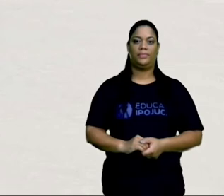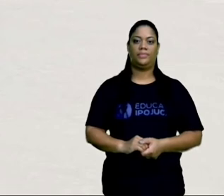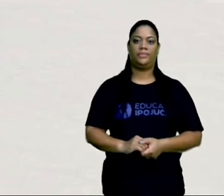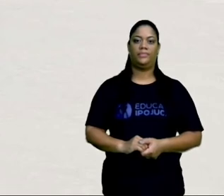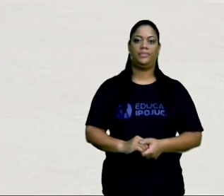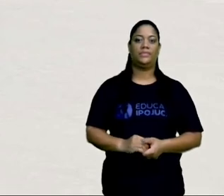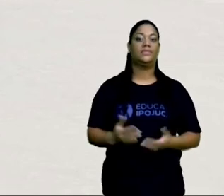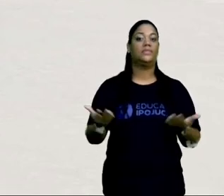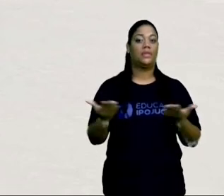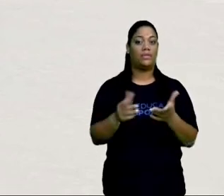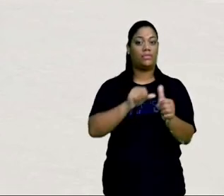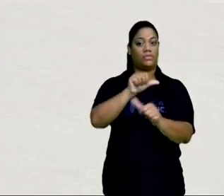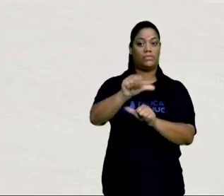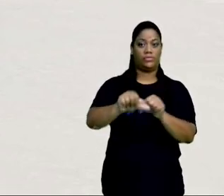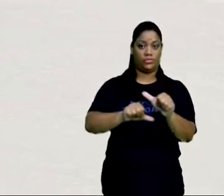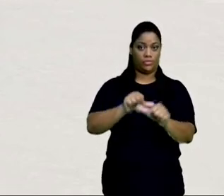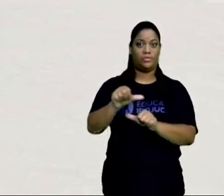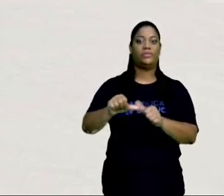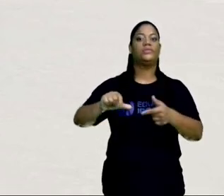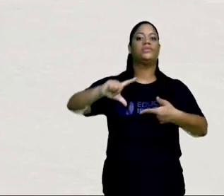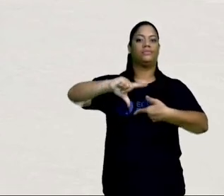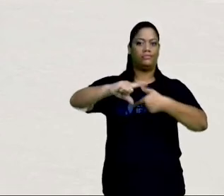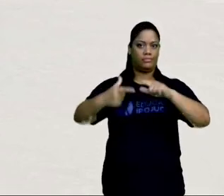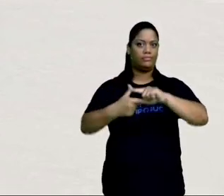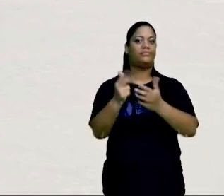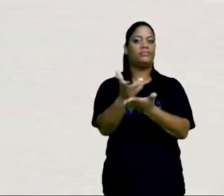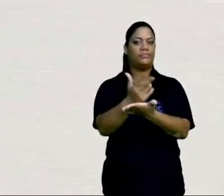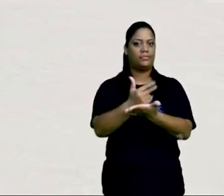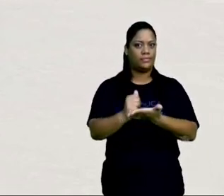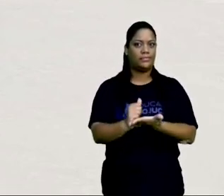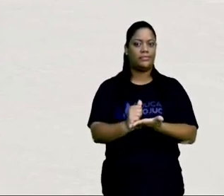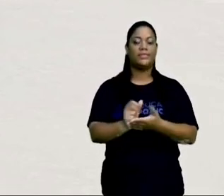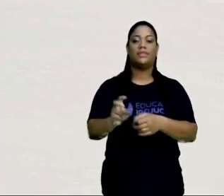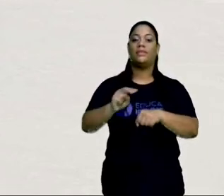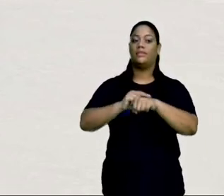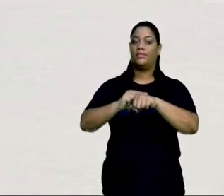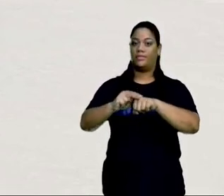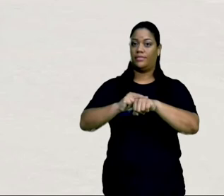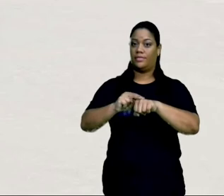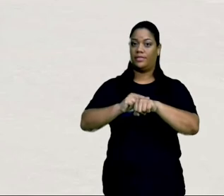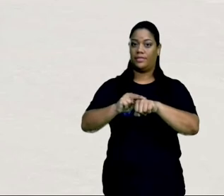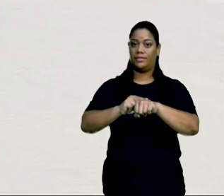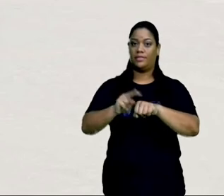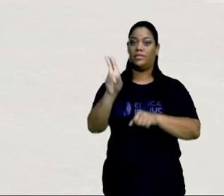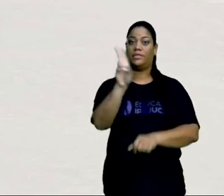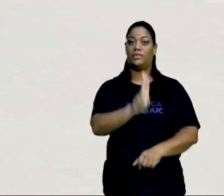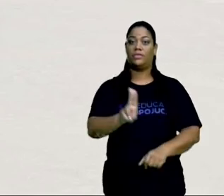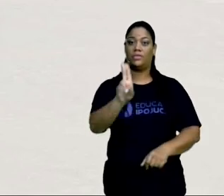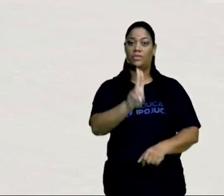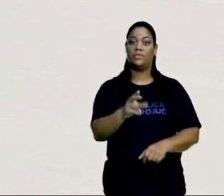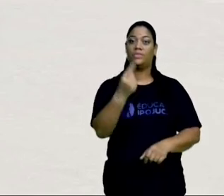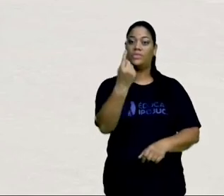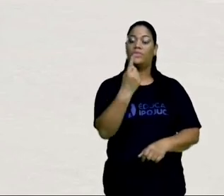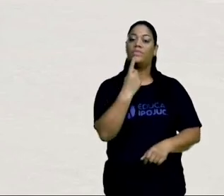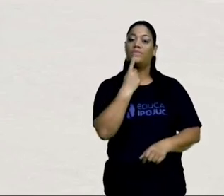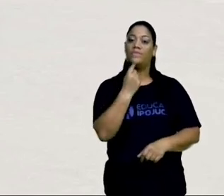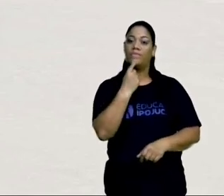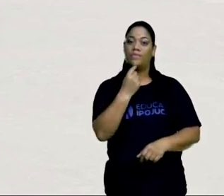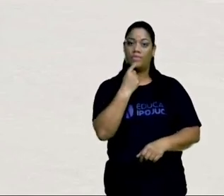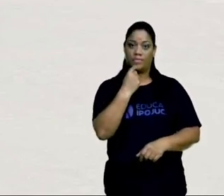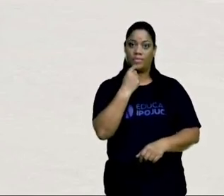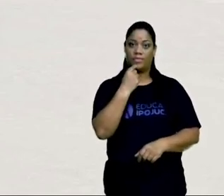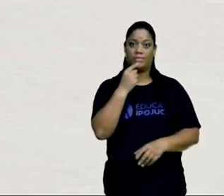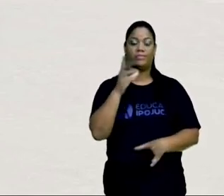Agora, já mudei a figura. Percebam que eu usei verdes e usei um vermelho para complementar.